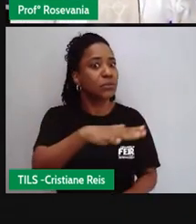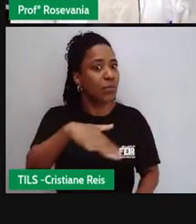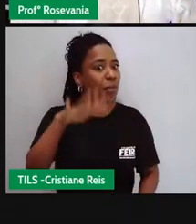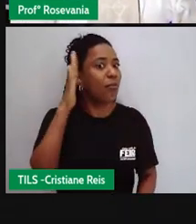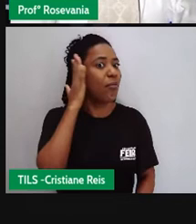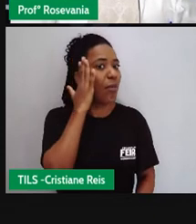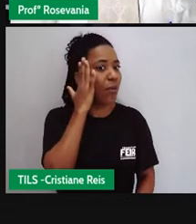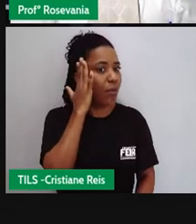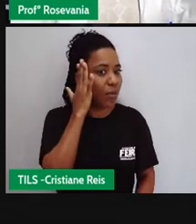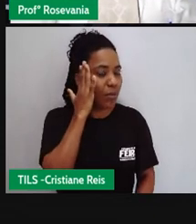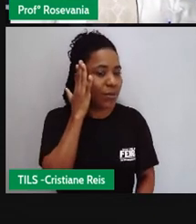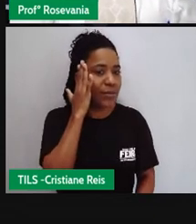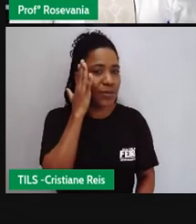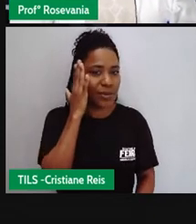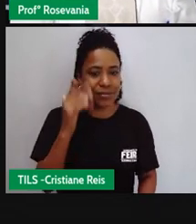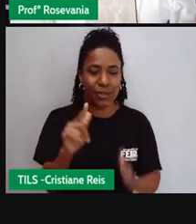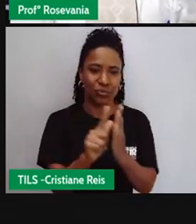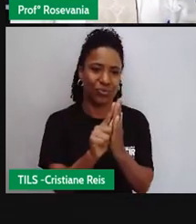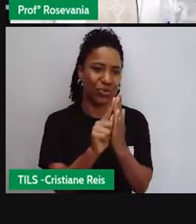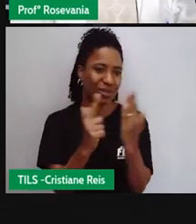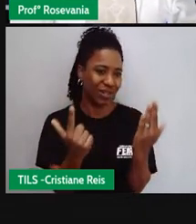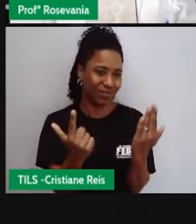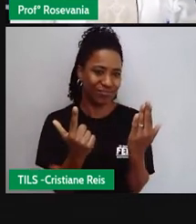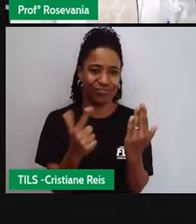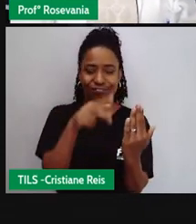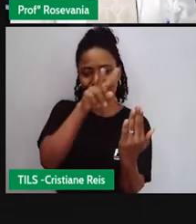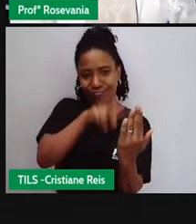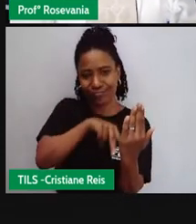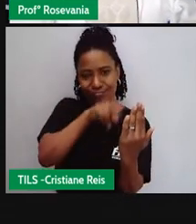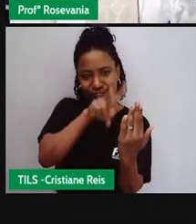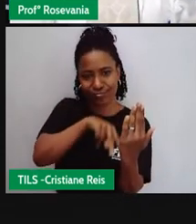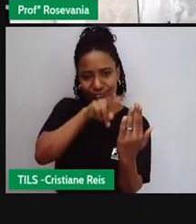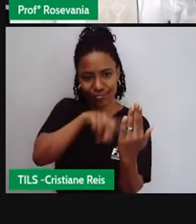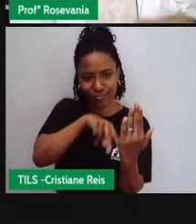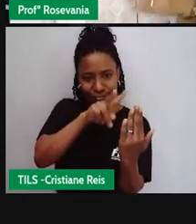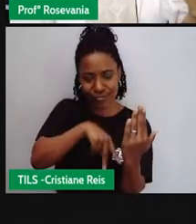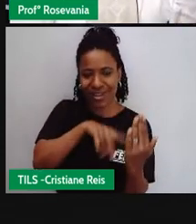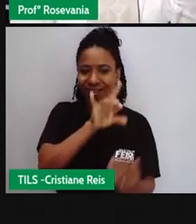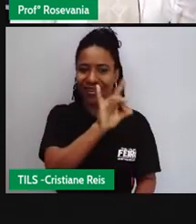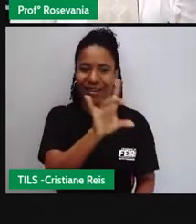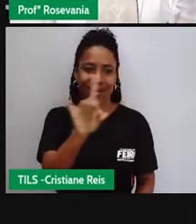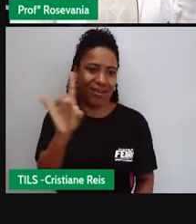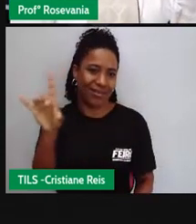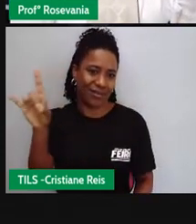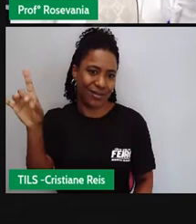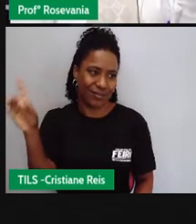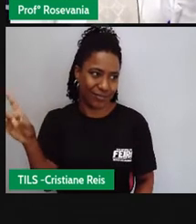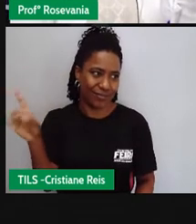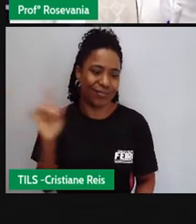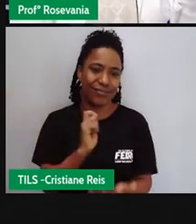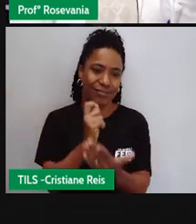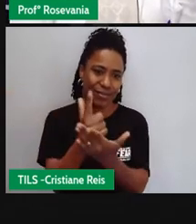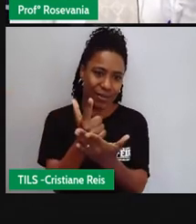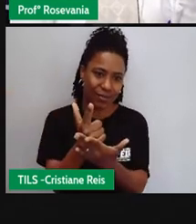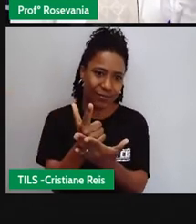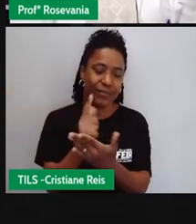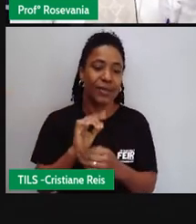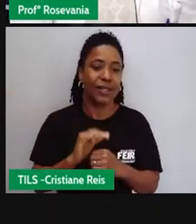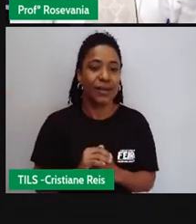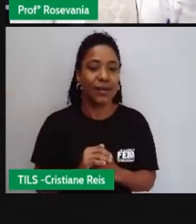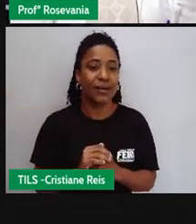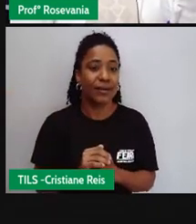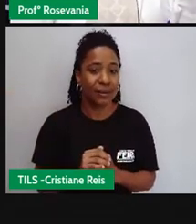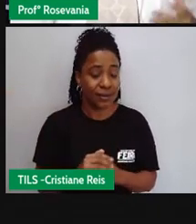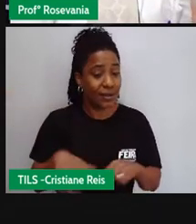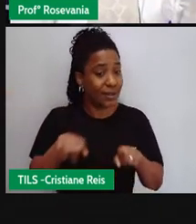ouvir o jornal era mais individual mesmo para quem estava ali lendo e esse aqui era para muita gente e também tem a ideia de que